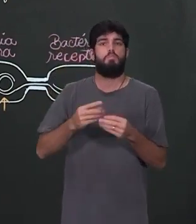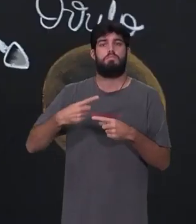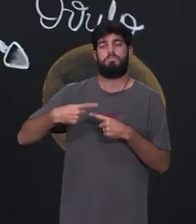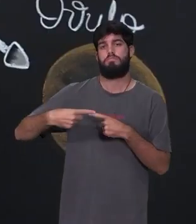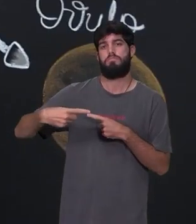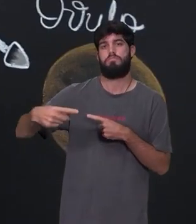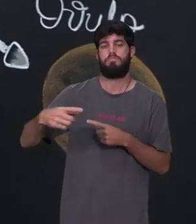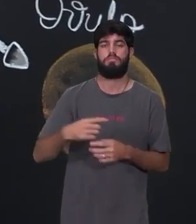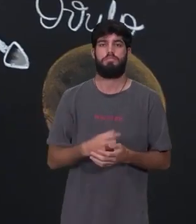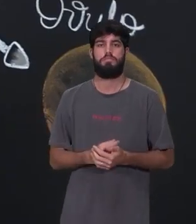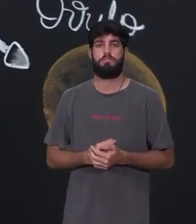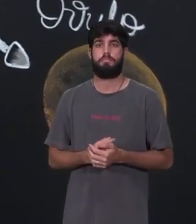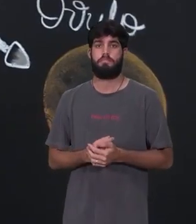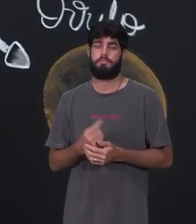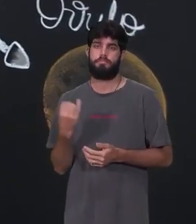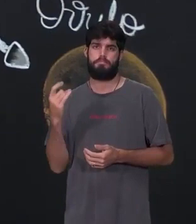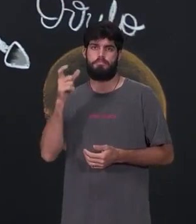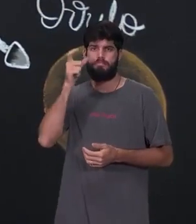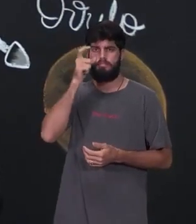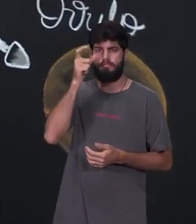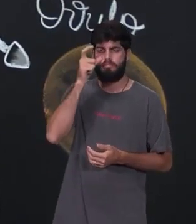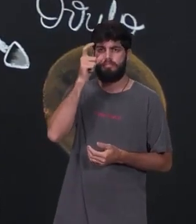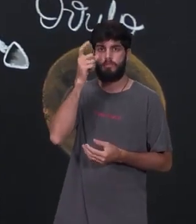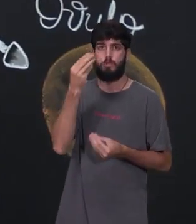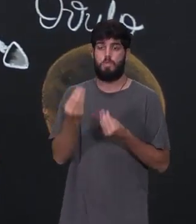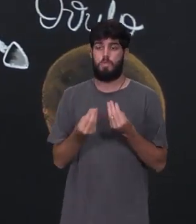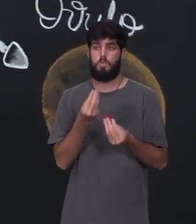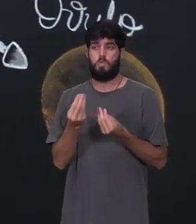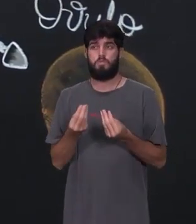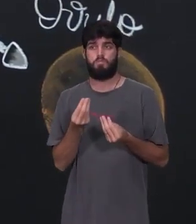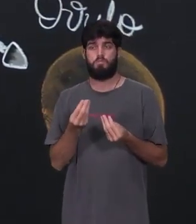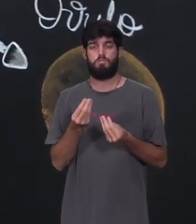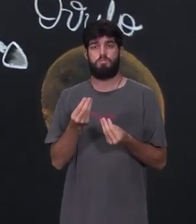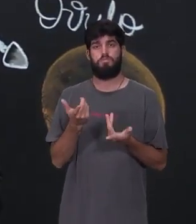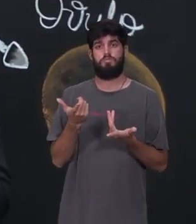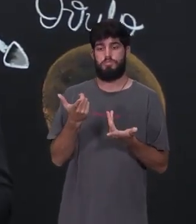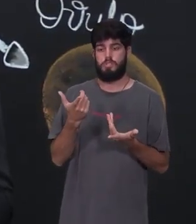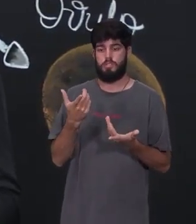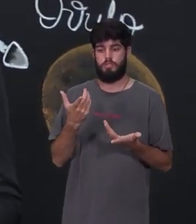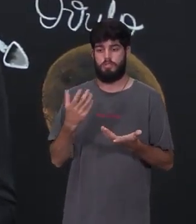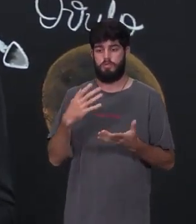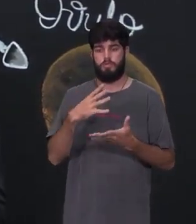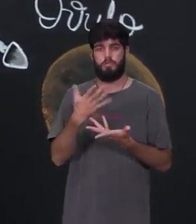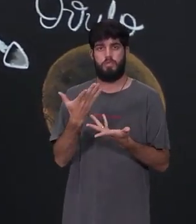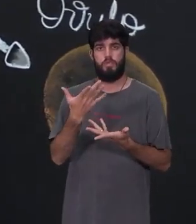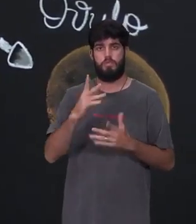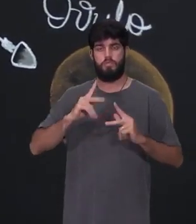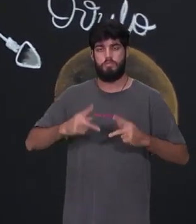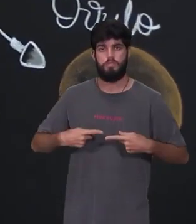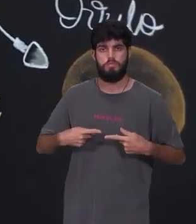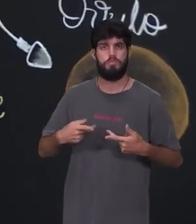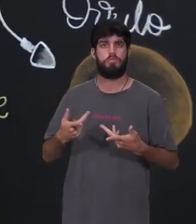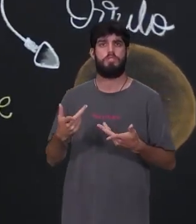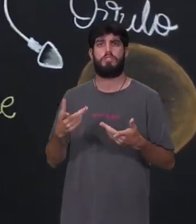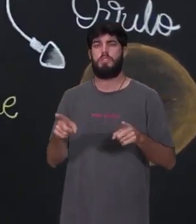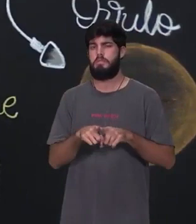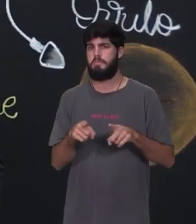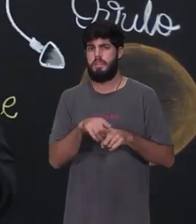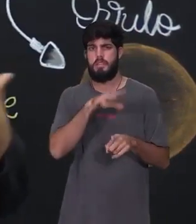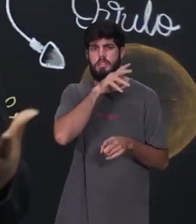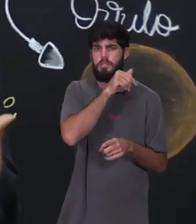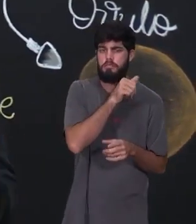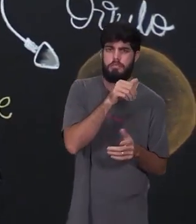reprodução. Isso é muito interessante, isso mostra como os seres vivos são diversos. Então as plantas vão ter diferentes tipos, os